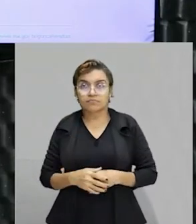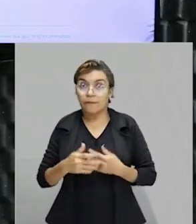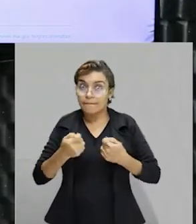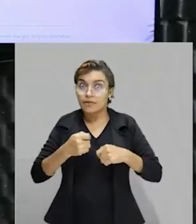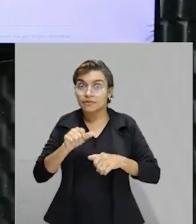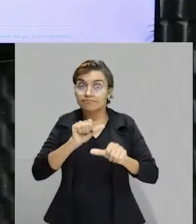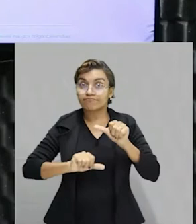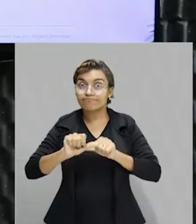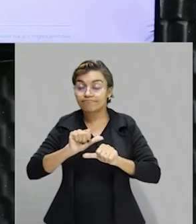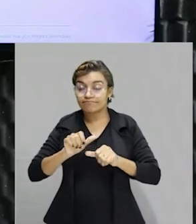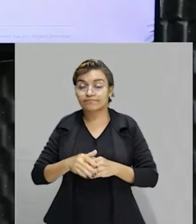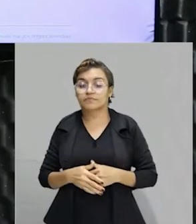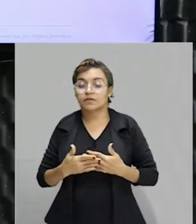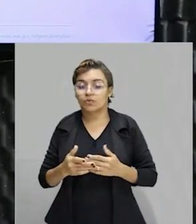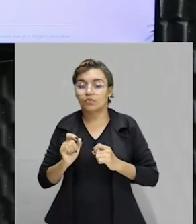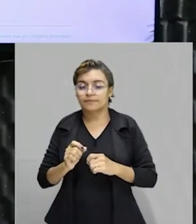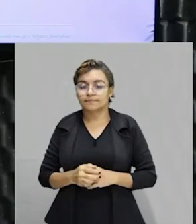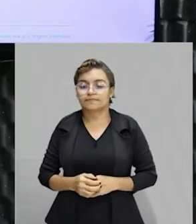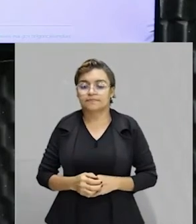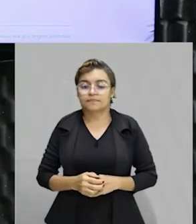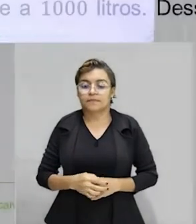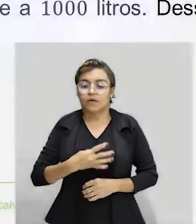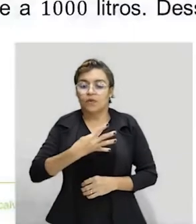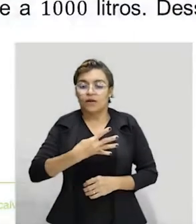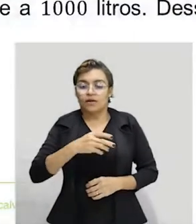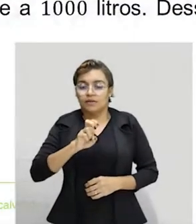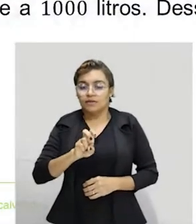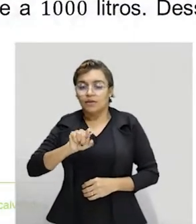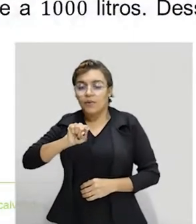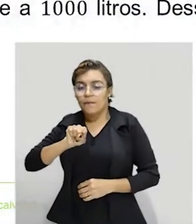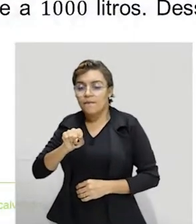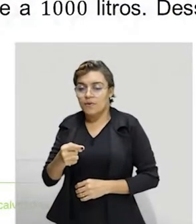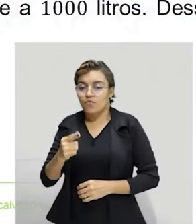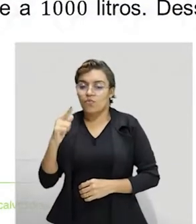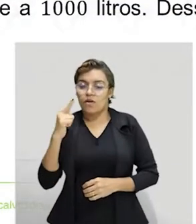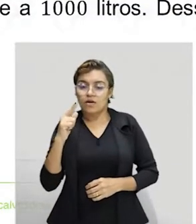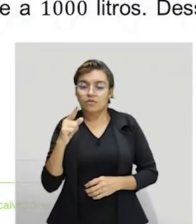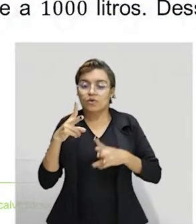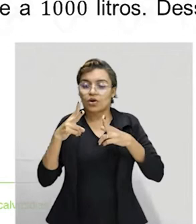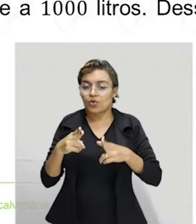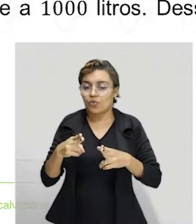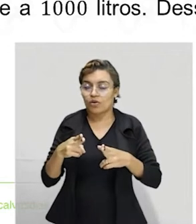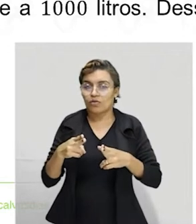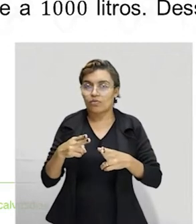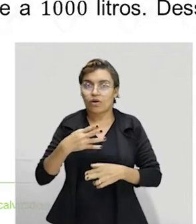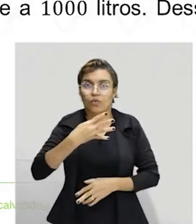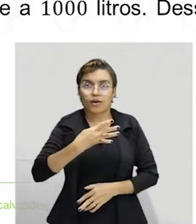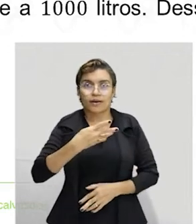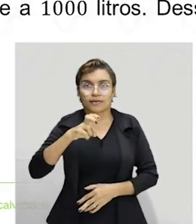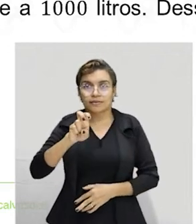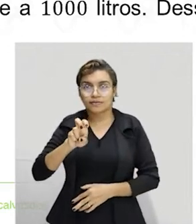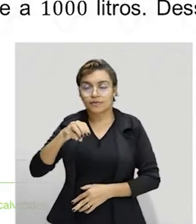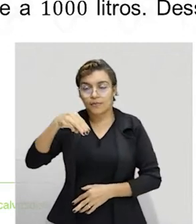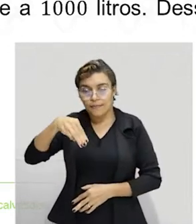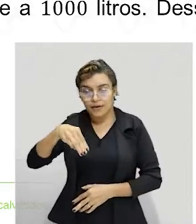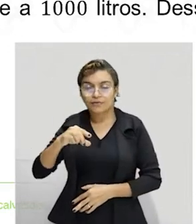transformação e essa transformação vai ficar exatamente dessa forma, quarenta cinco mil litros correspondem a justamente